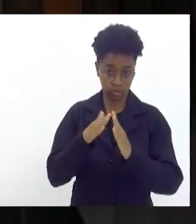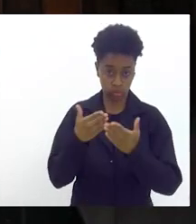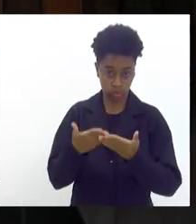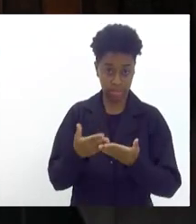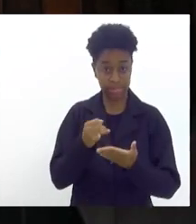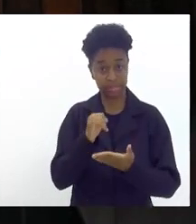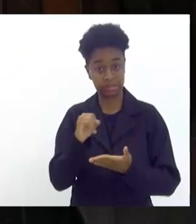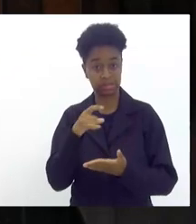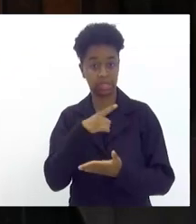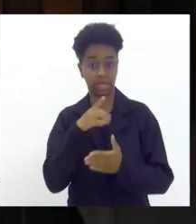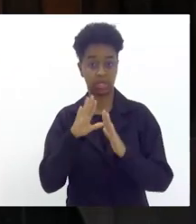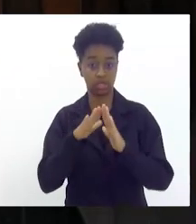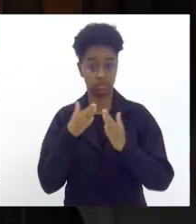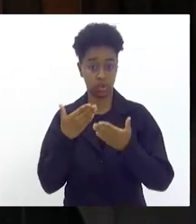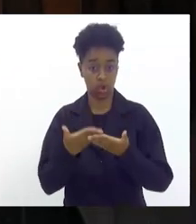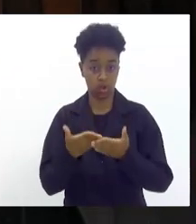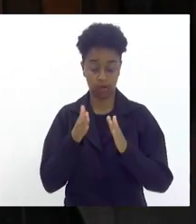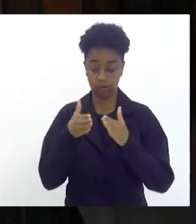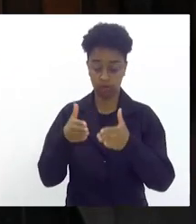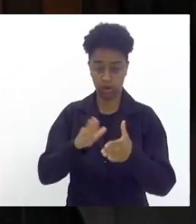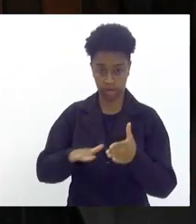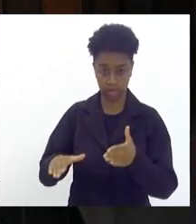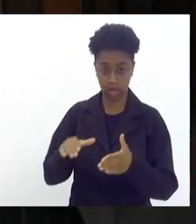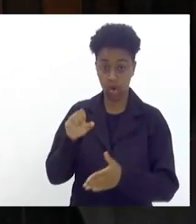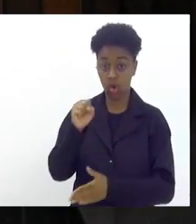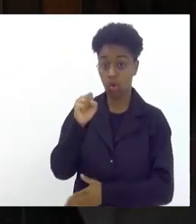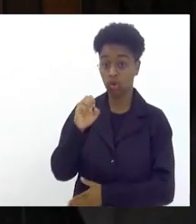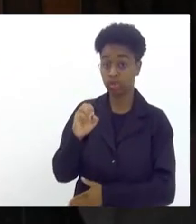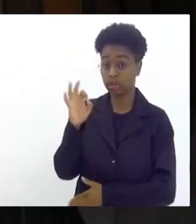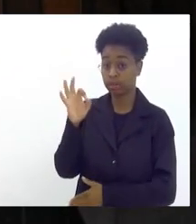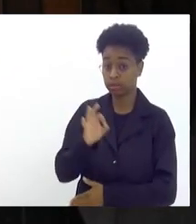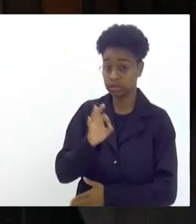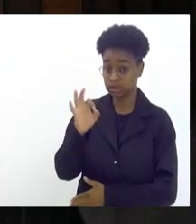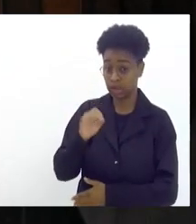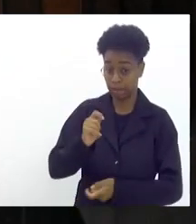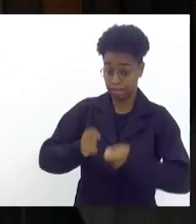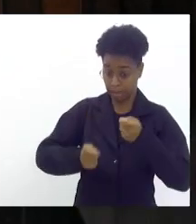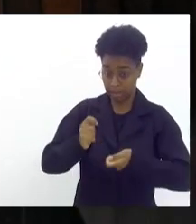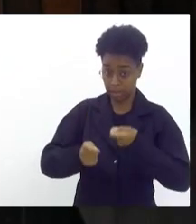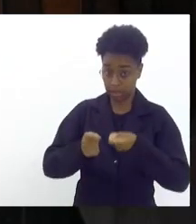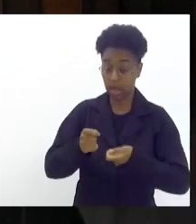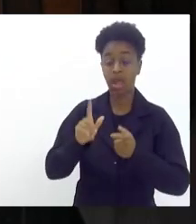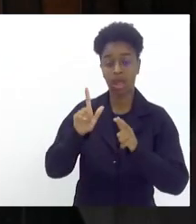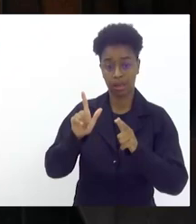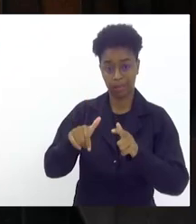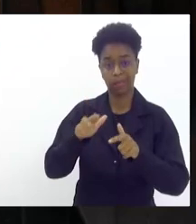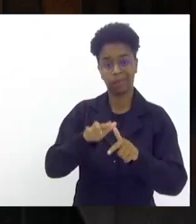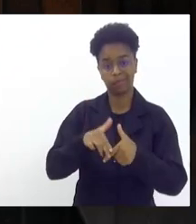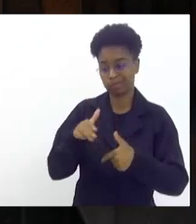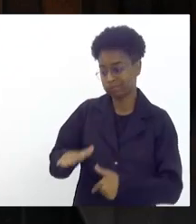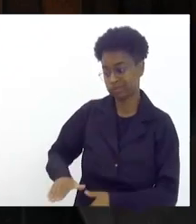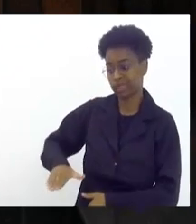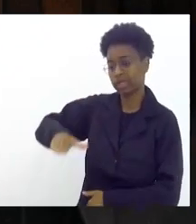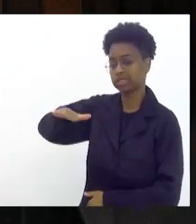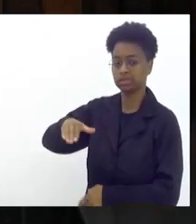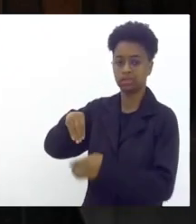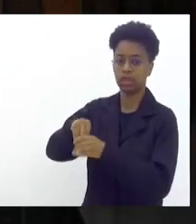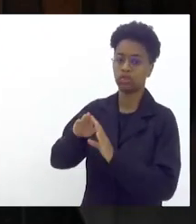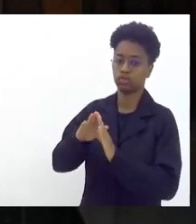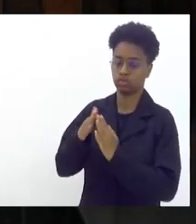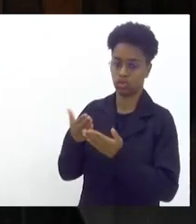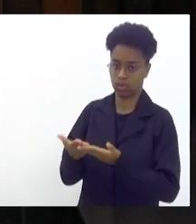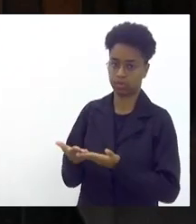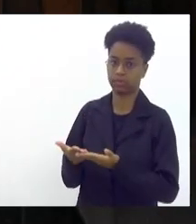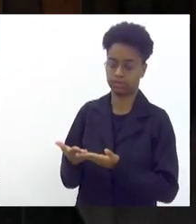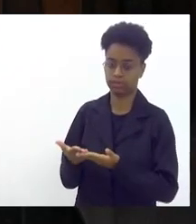que tem Escola Mirim, 80% da bateria é da Escola Mirim. 80%. Vocês podem rodar a escola e